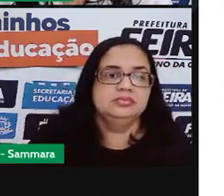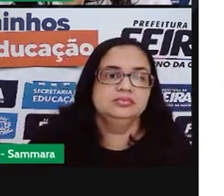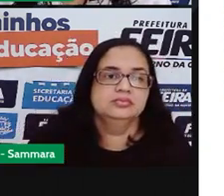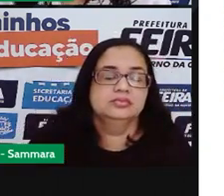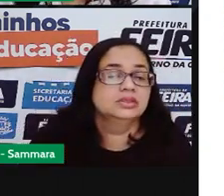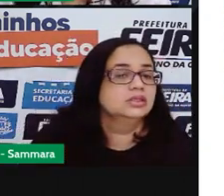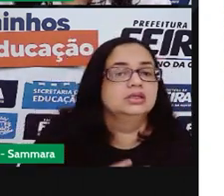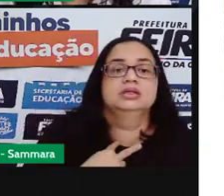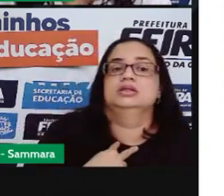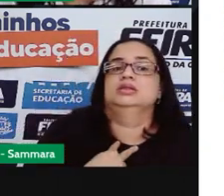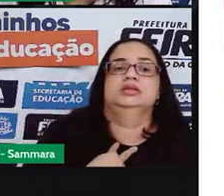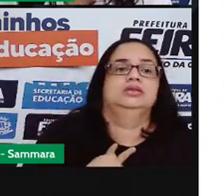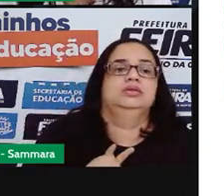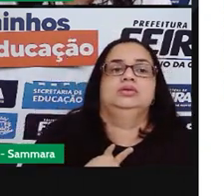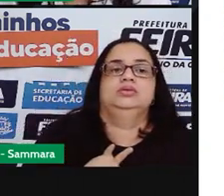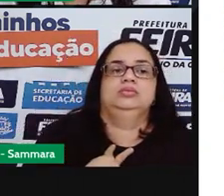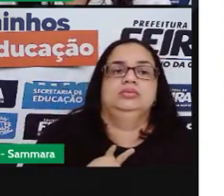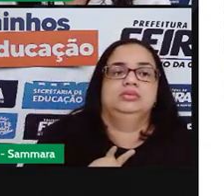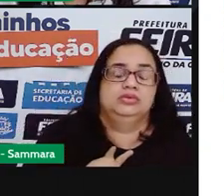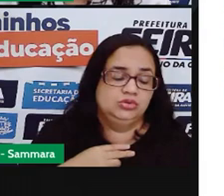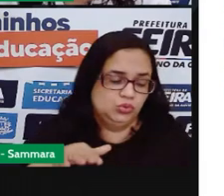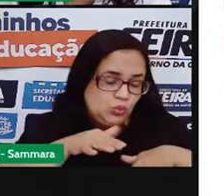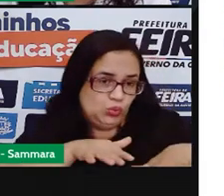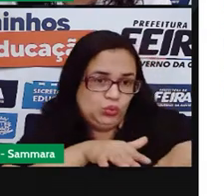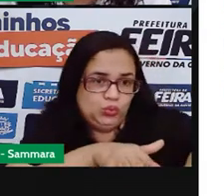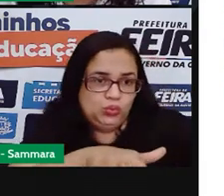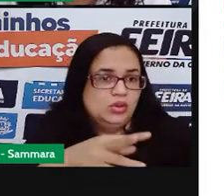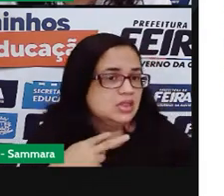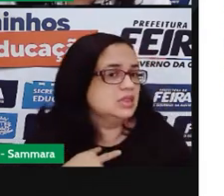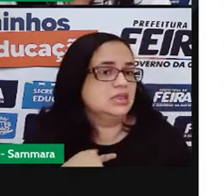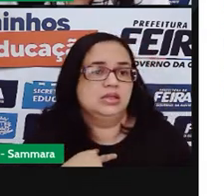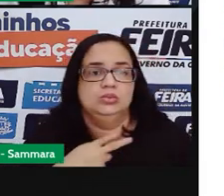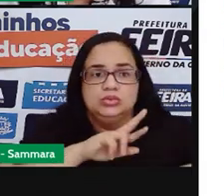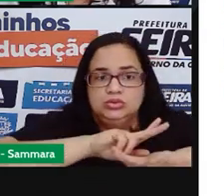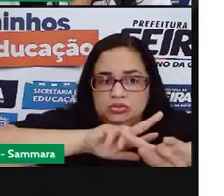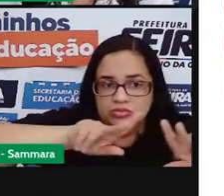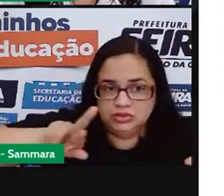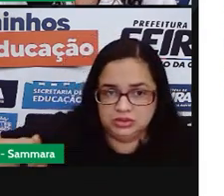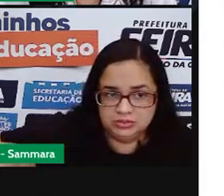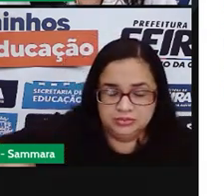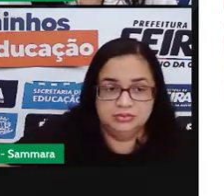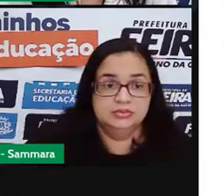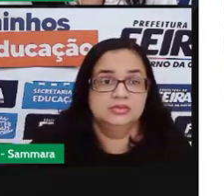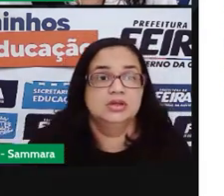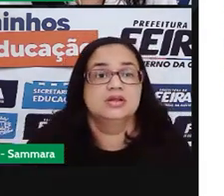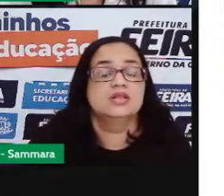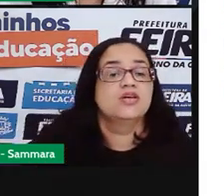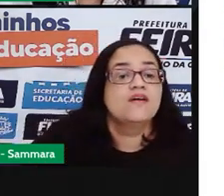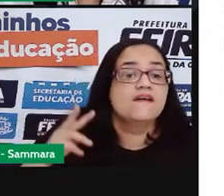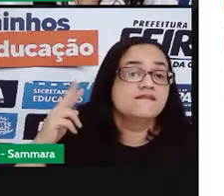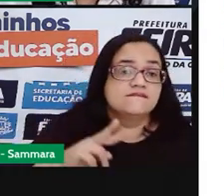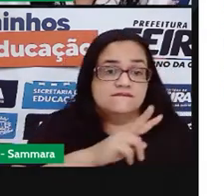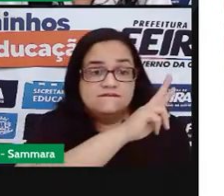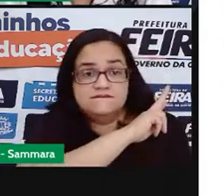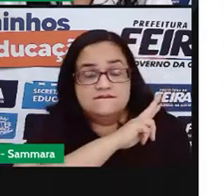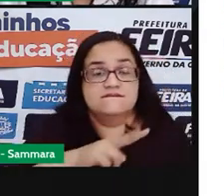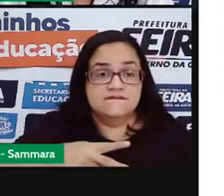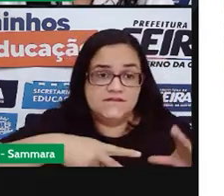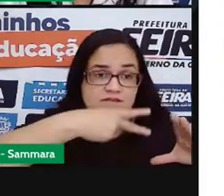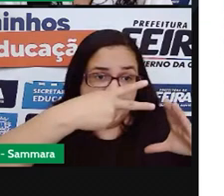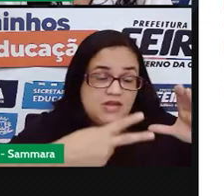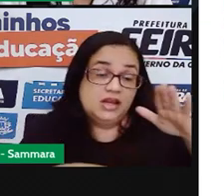Não pode construir estradas, não pode fazer ruas. A função do vereador, você viu, que é